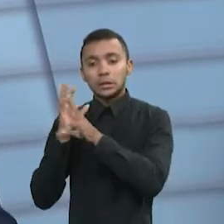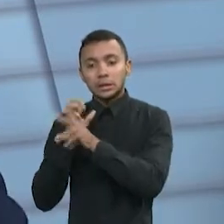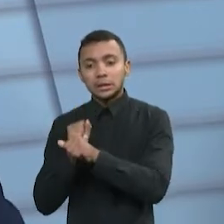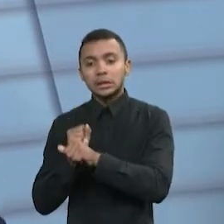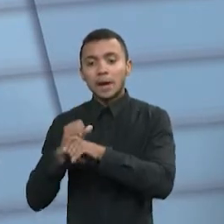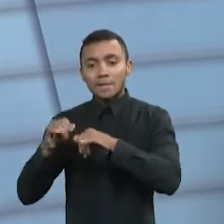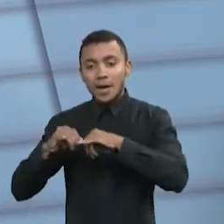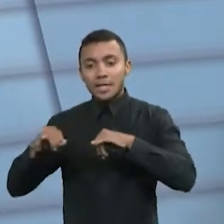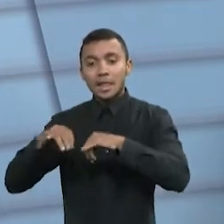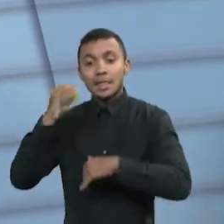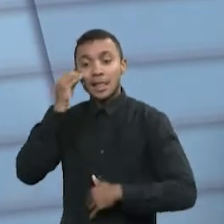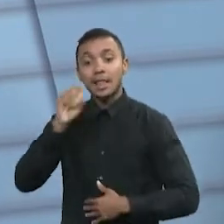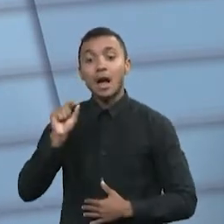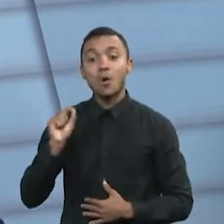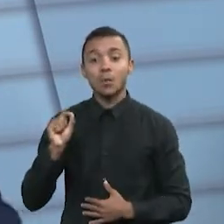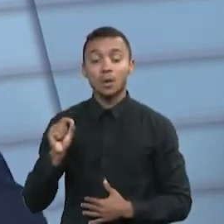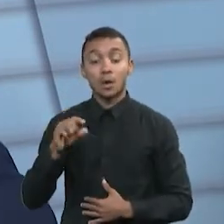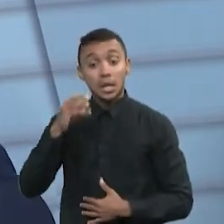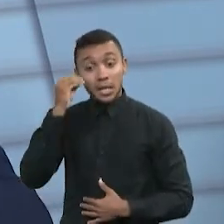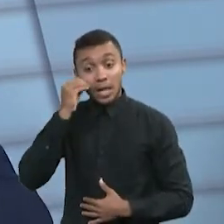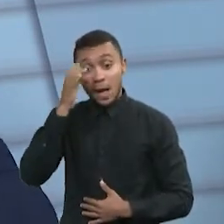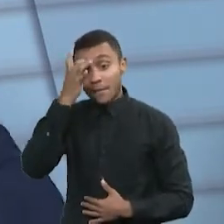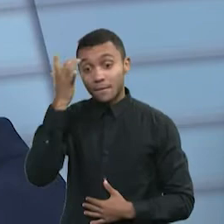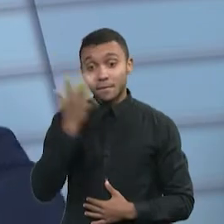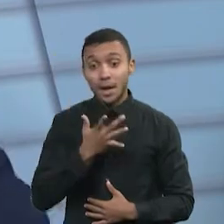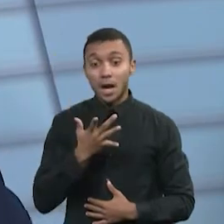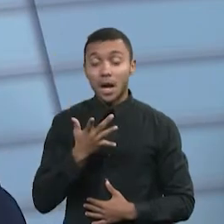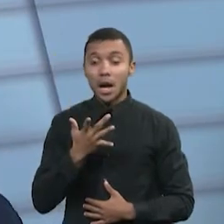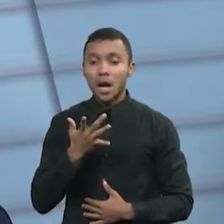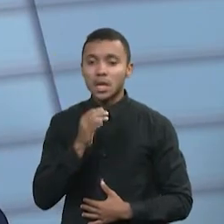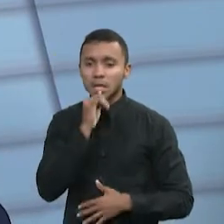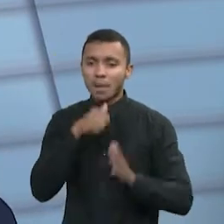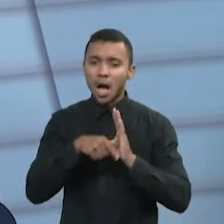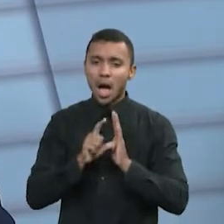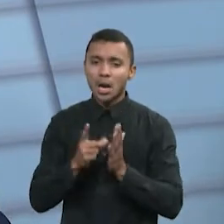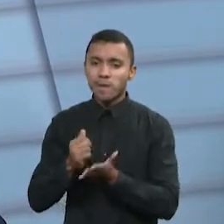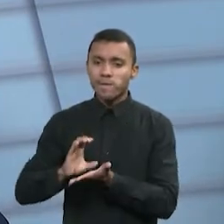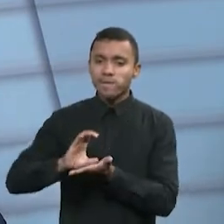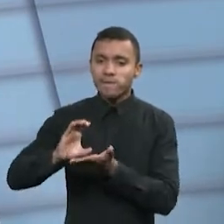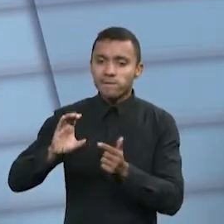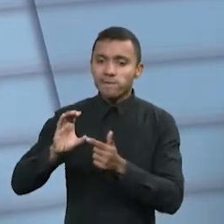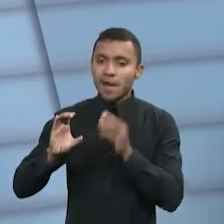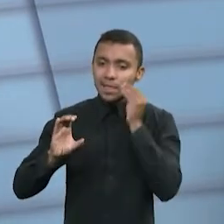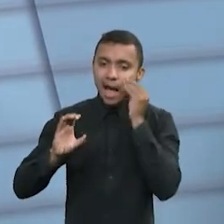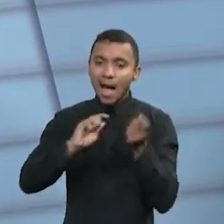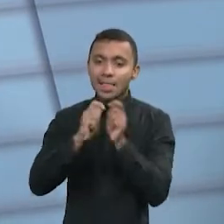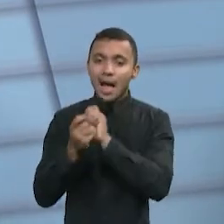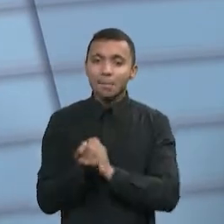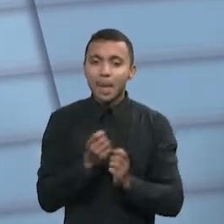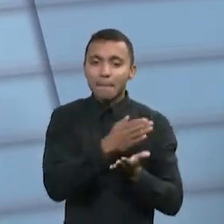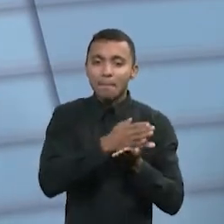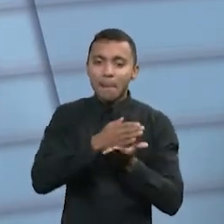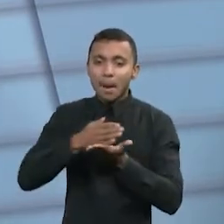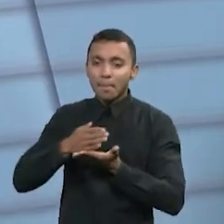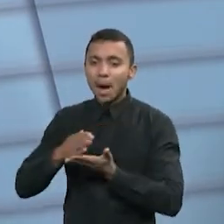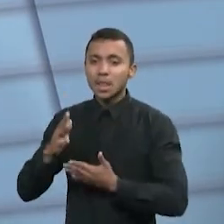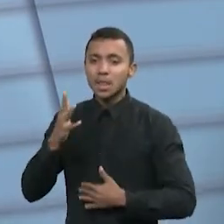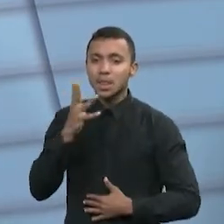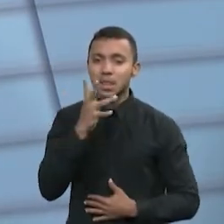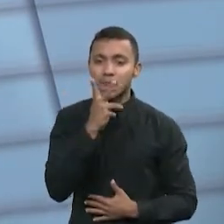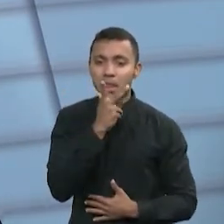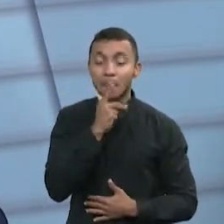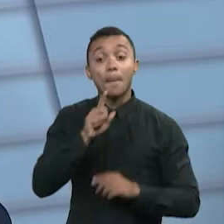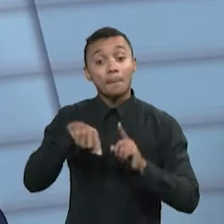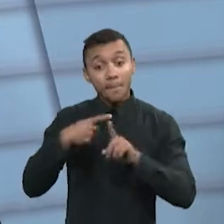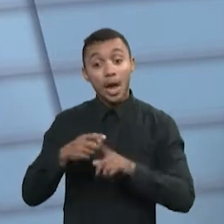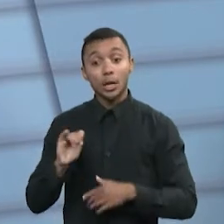poder viabilizar não só o parcelamento dessas empresas, mas um parcelamento de longo prazo, com a exclusão de multas e juros.